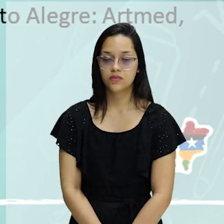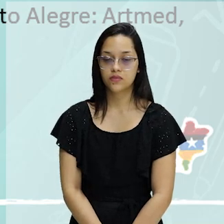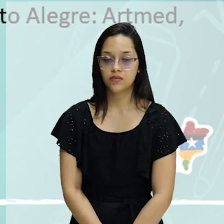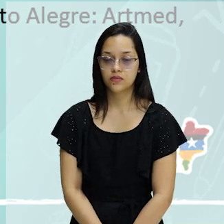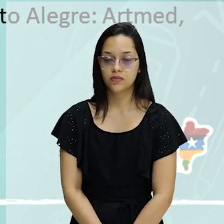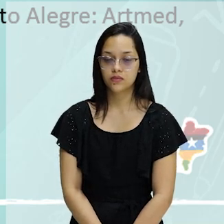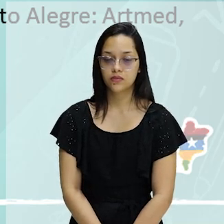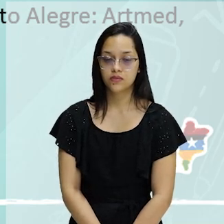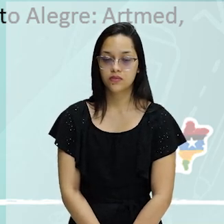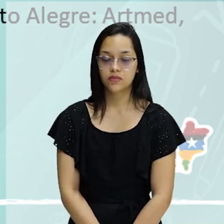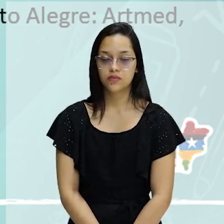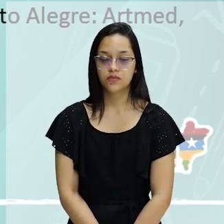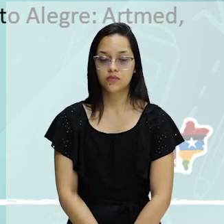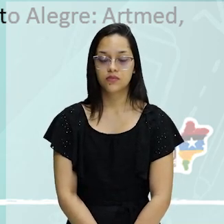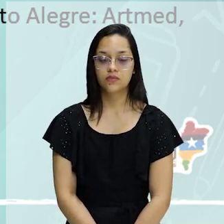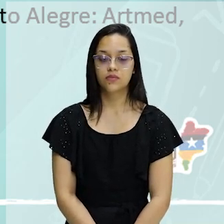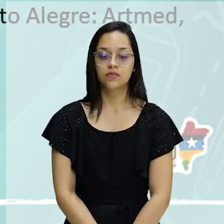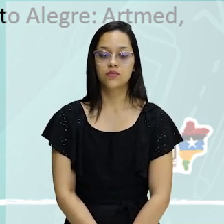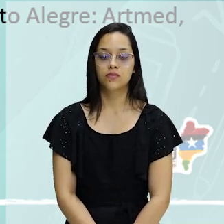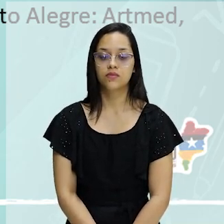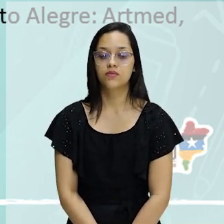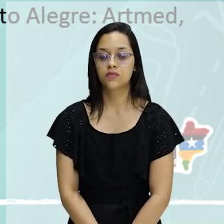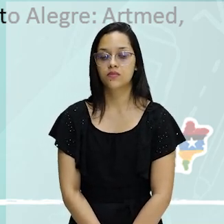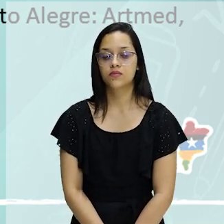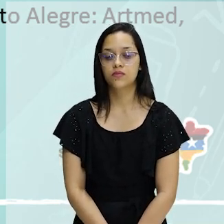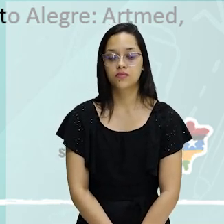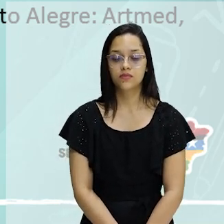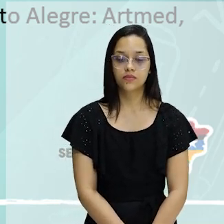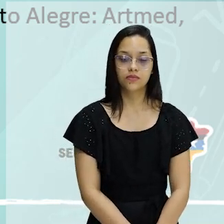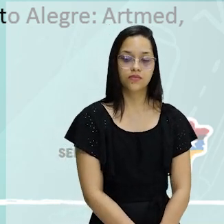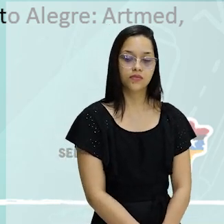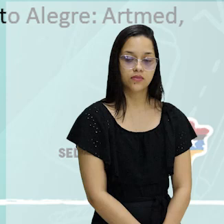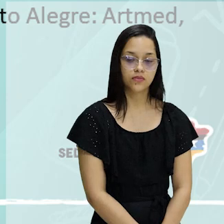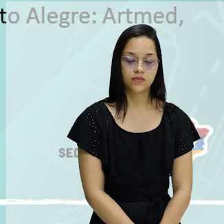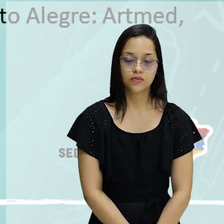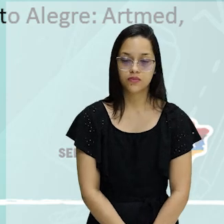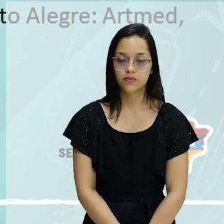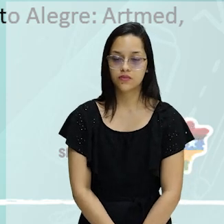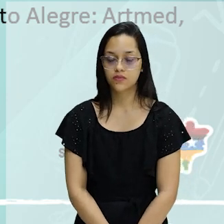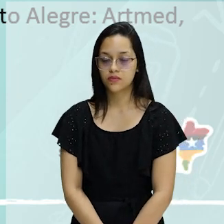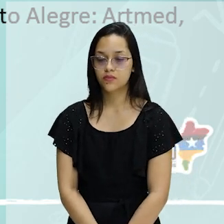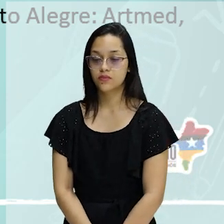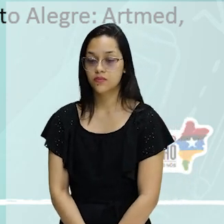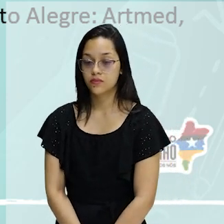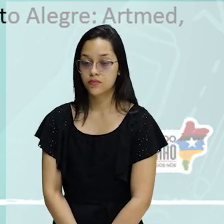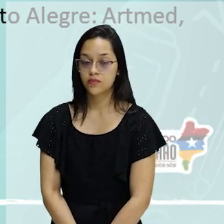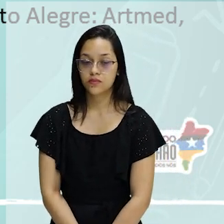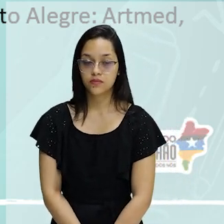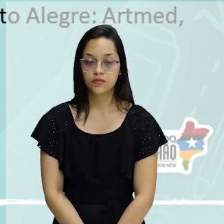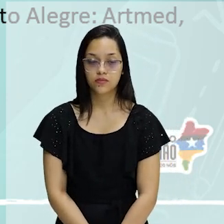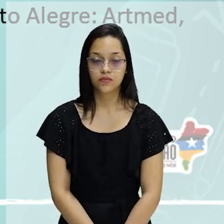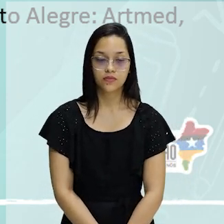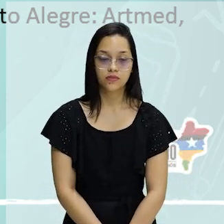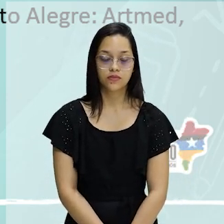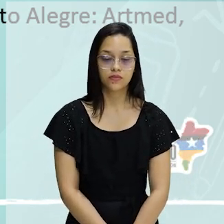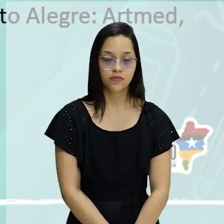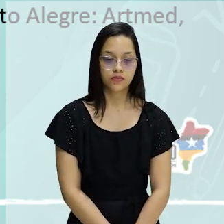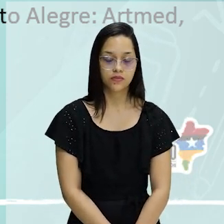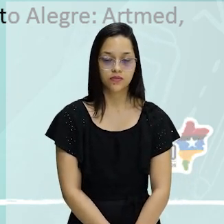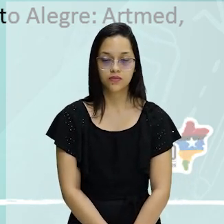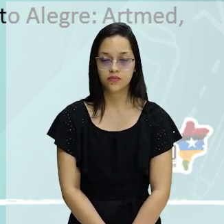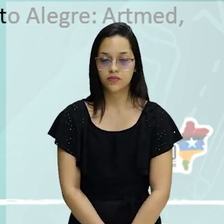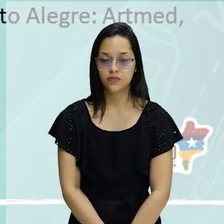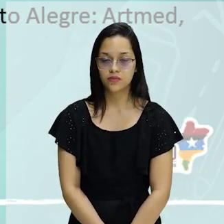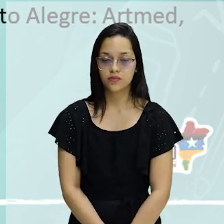organizacional, que tanto pode ser concebida para papel como para ambientes digitais. Já expliquei para vocês. É claro que o texto virtual permite